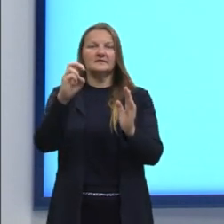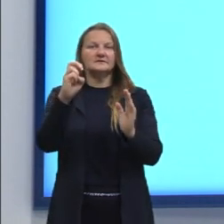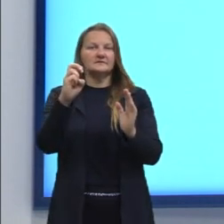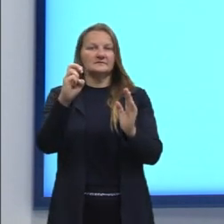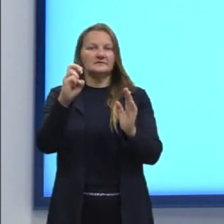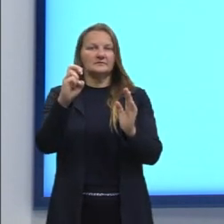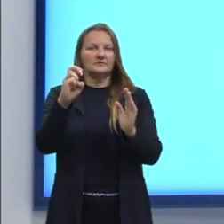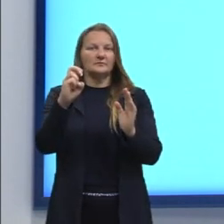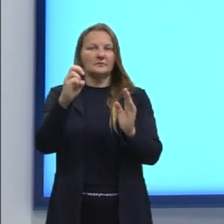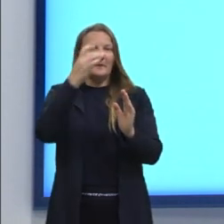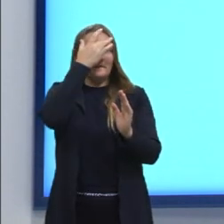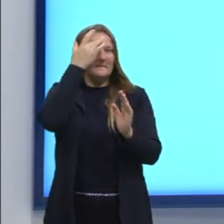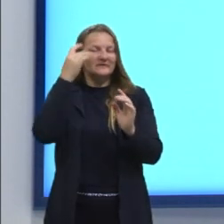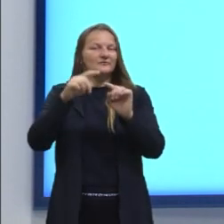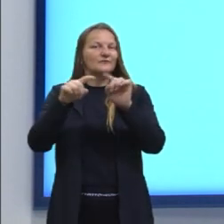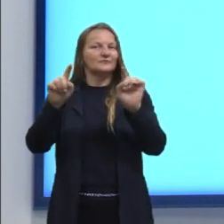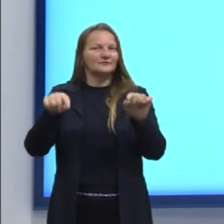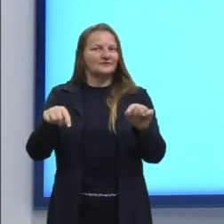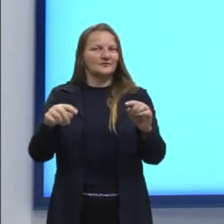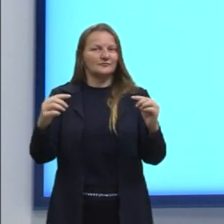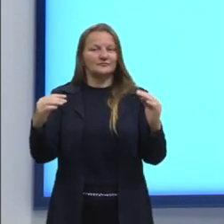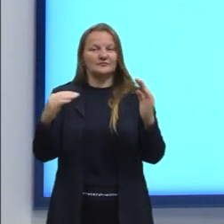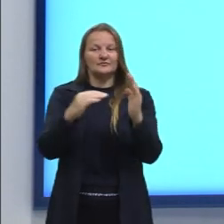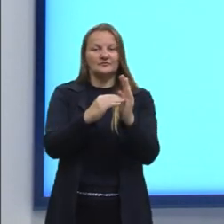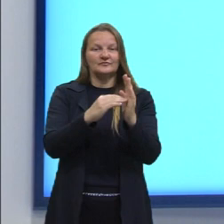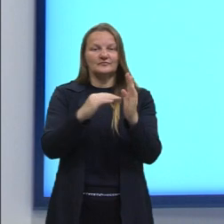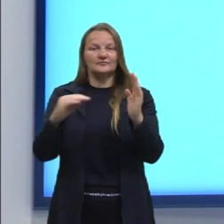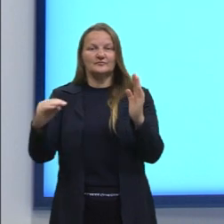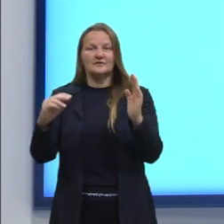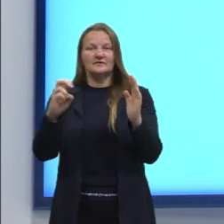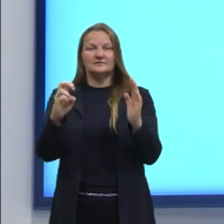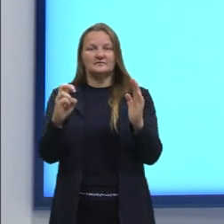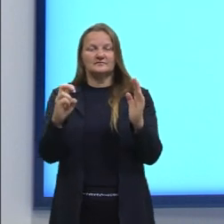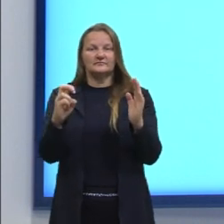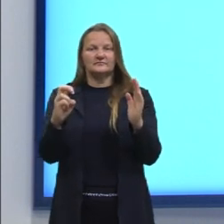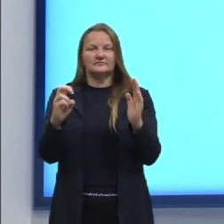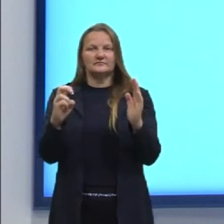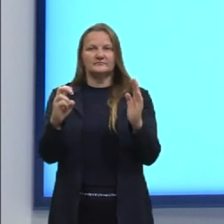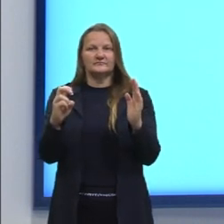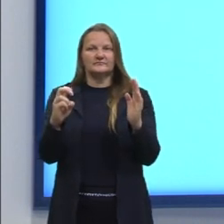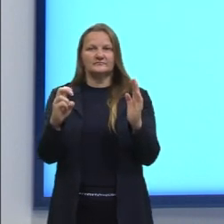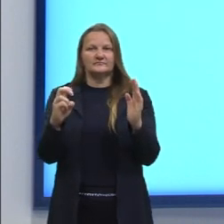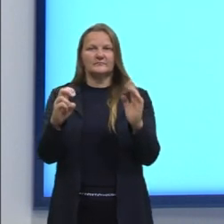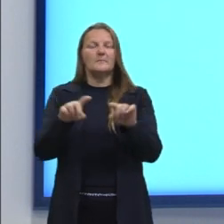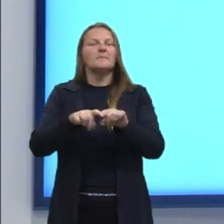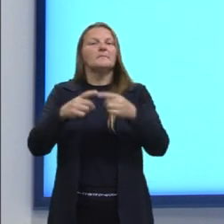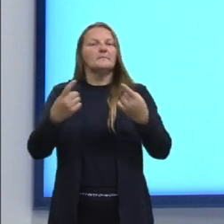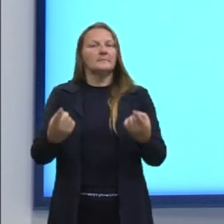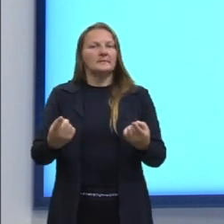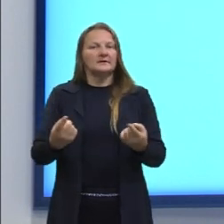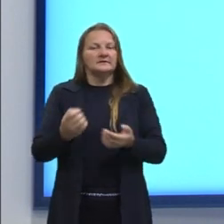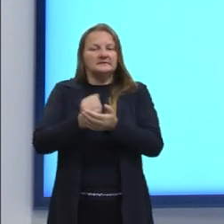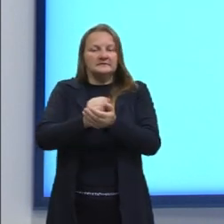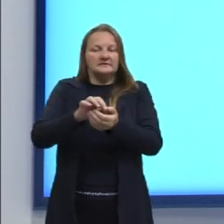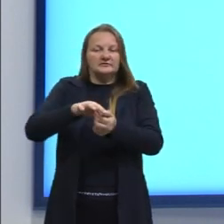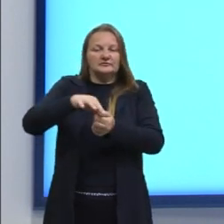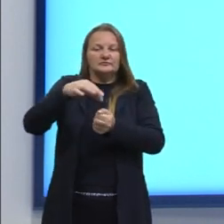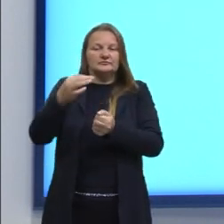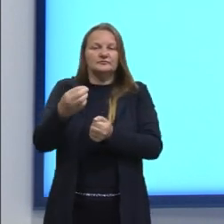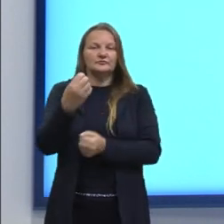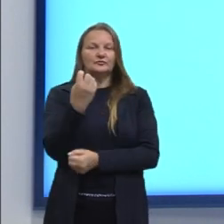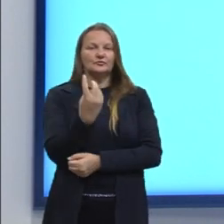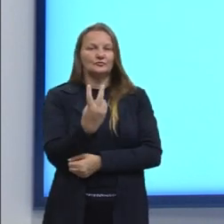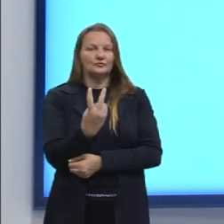empregados da empresa que possuem esse tempo de serviço, mas os sorteados ali serão